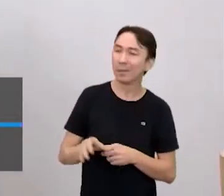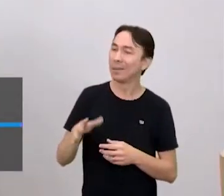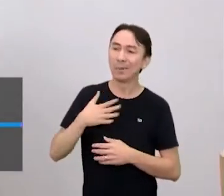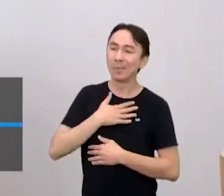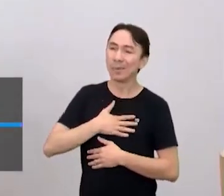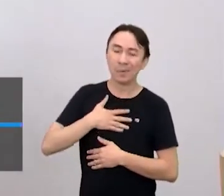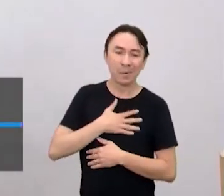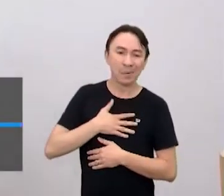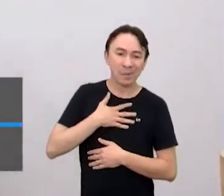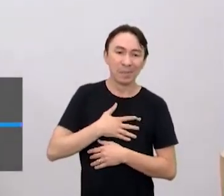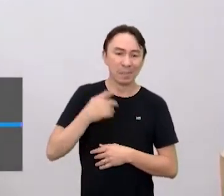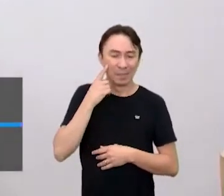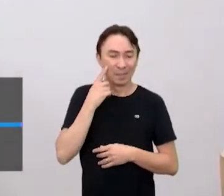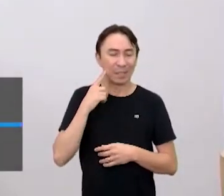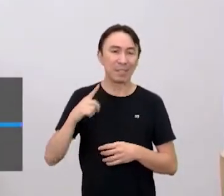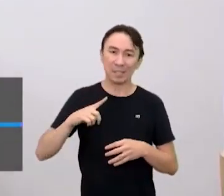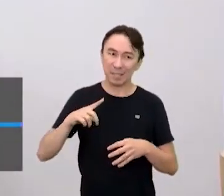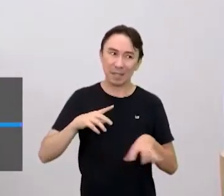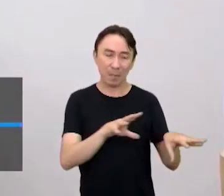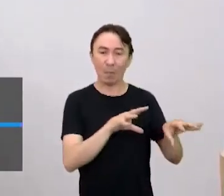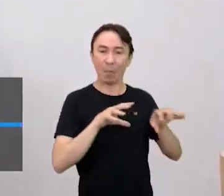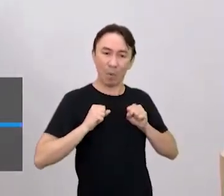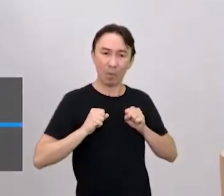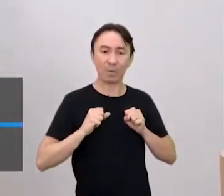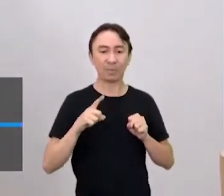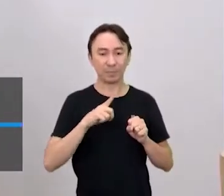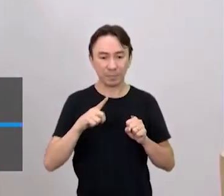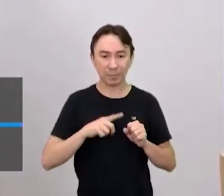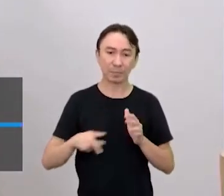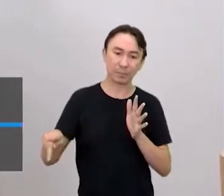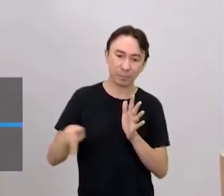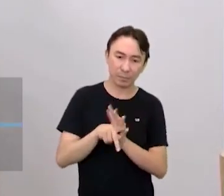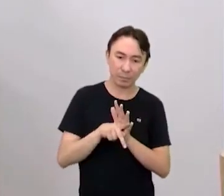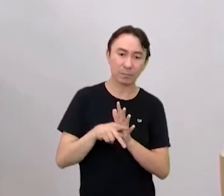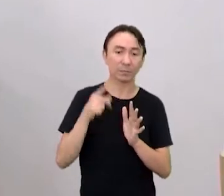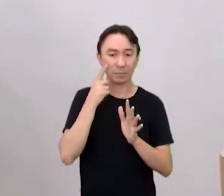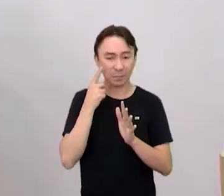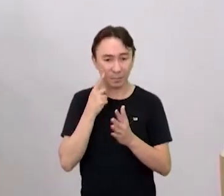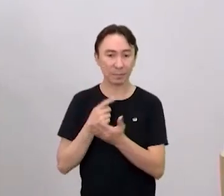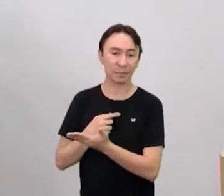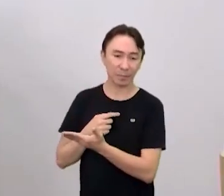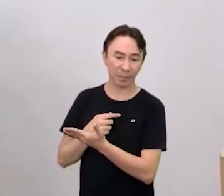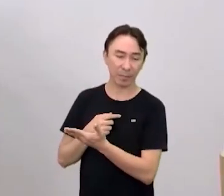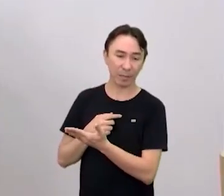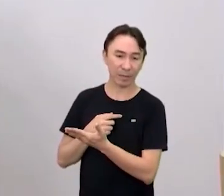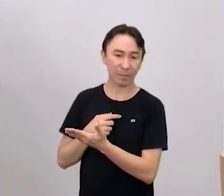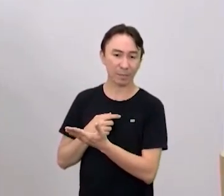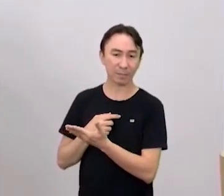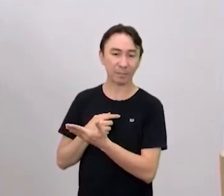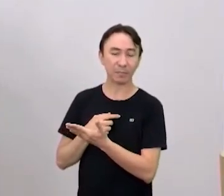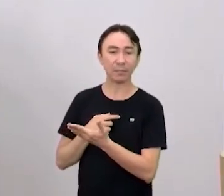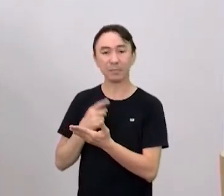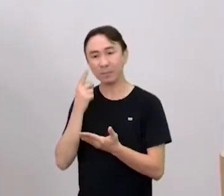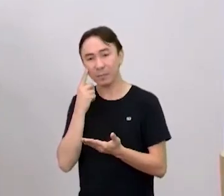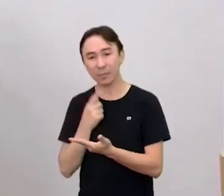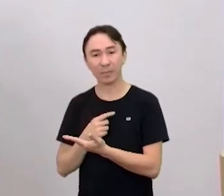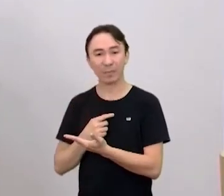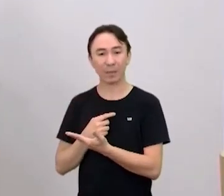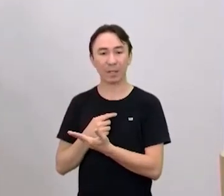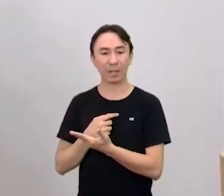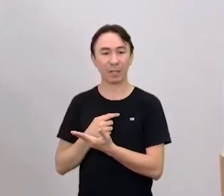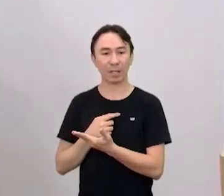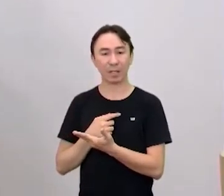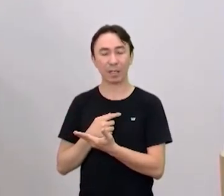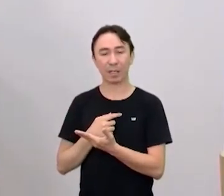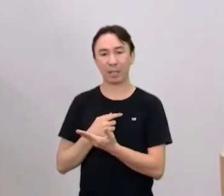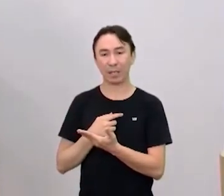do boxe, por exemplo, a luva, né? Então, isso aqui é uma luva de 16 onças, ela não é apropriada para lutar,